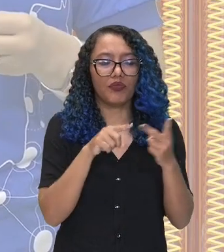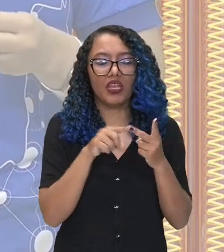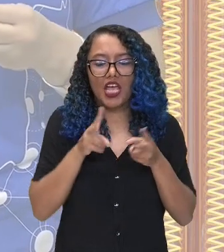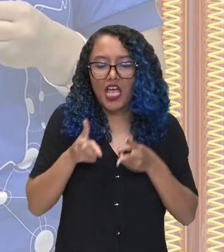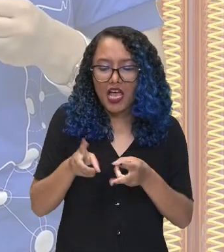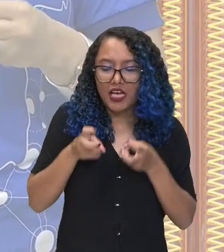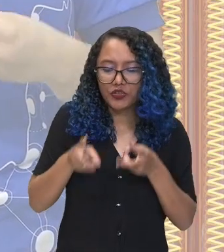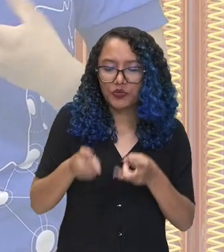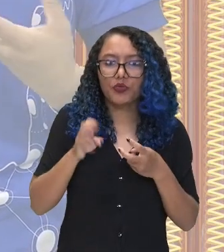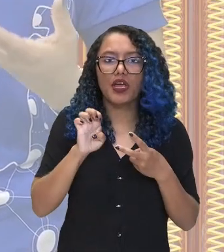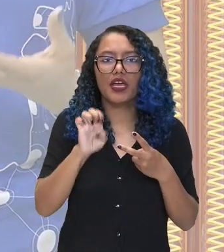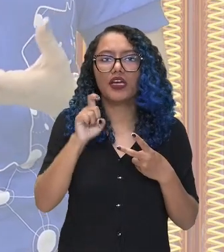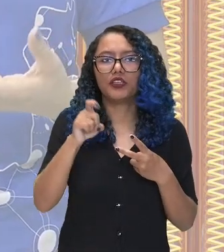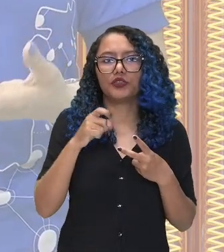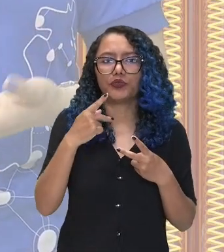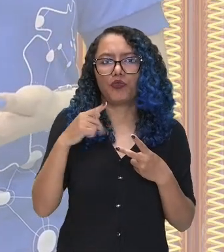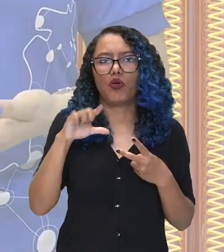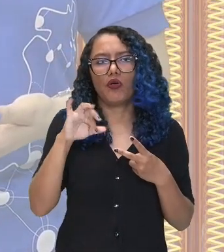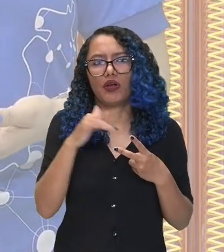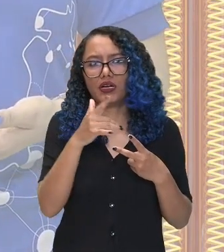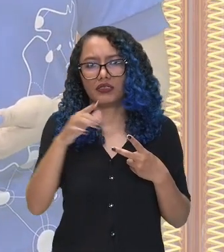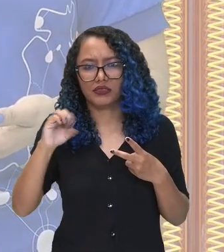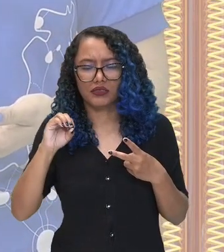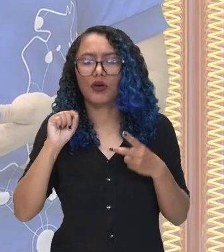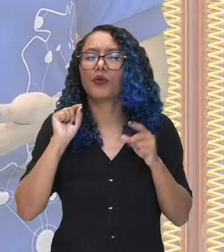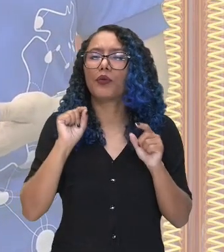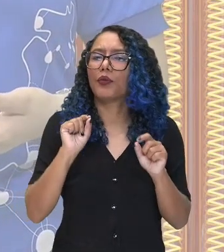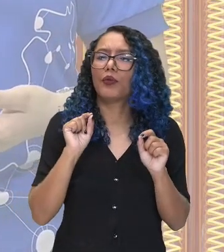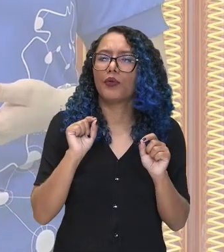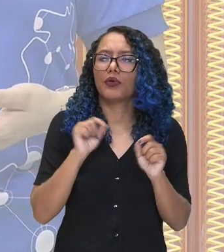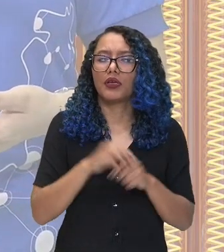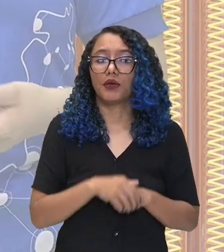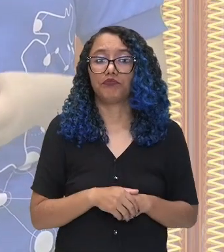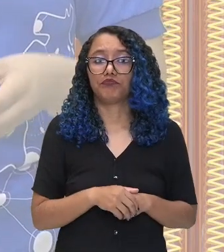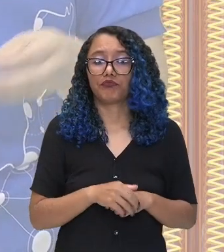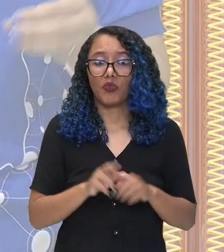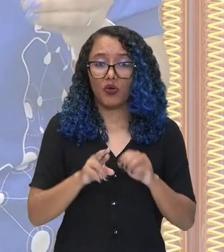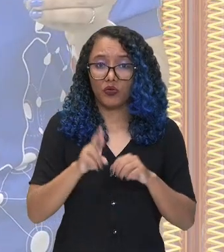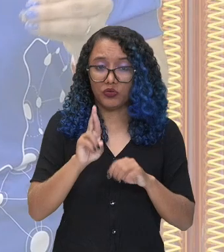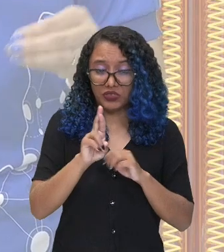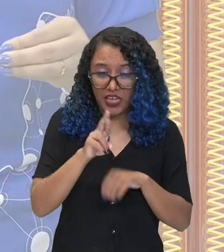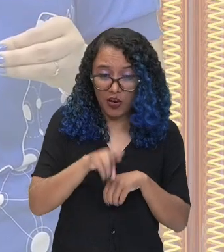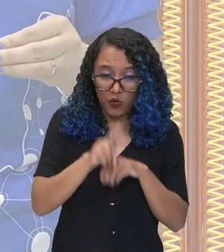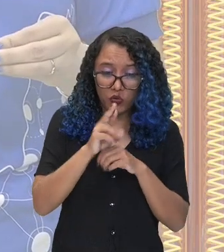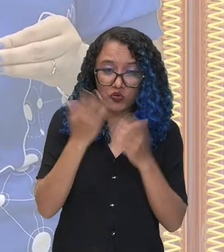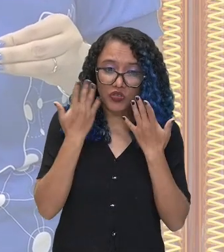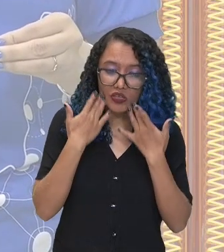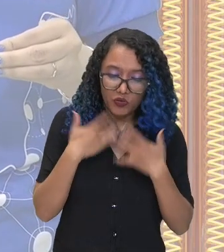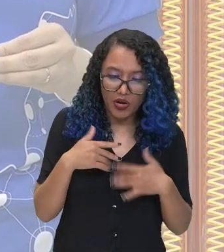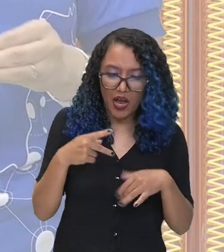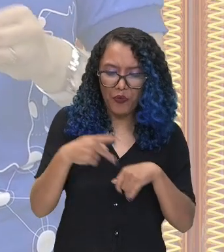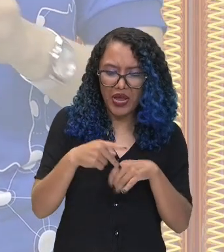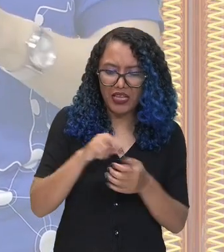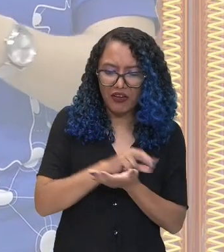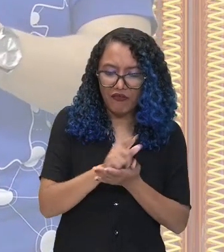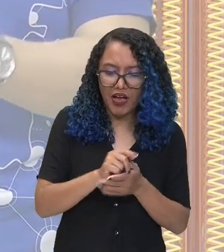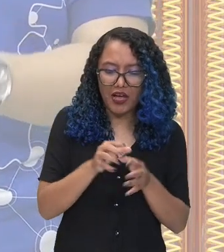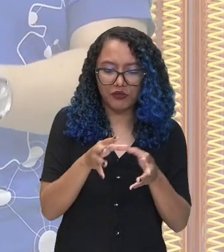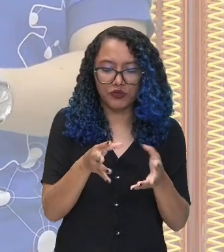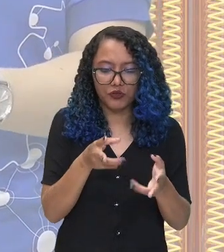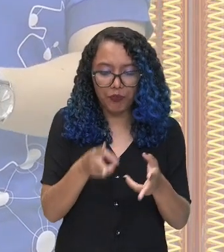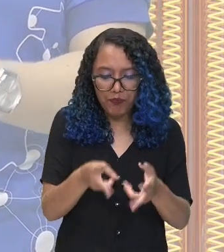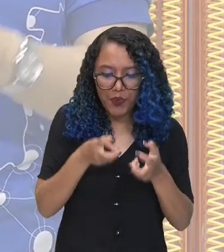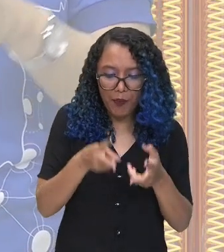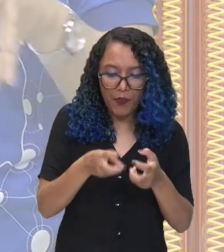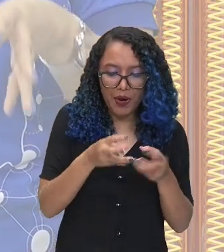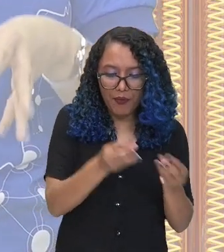vão se ater a explorar os recursos minerais daquele local. E essa produção vai ser levada para a